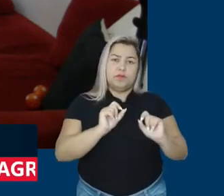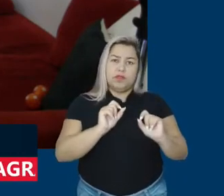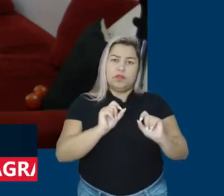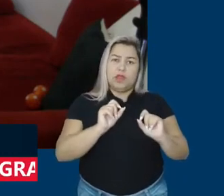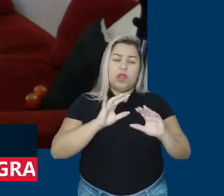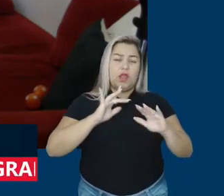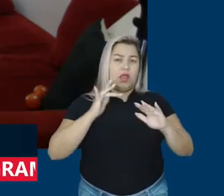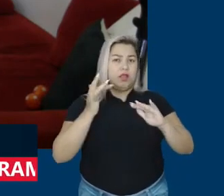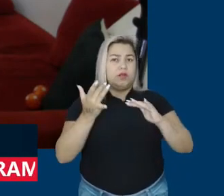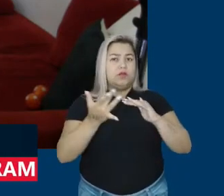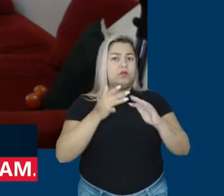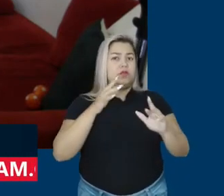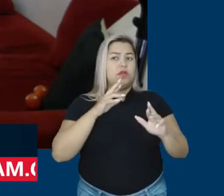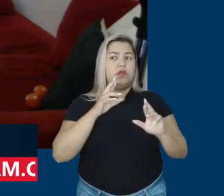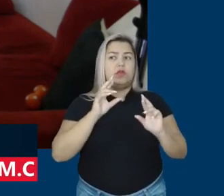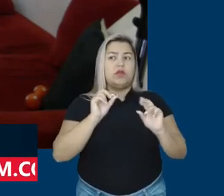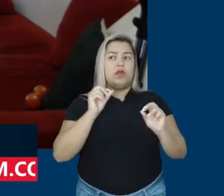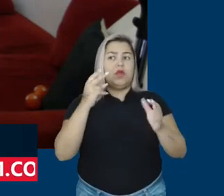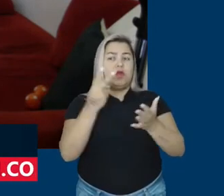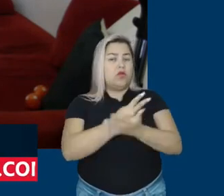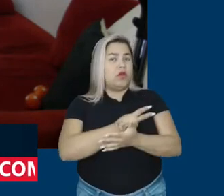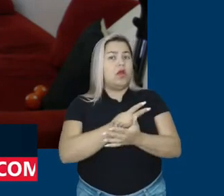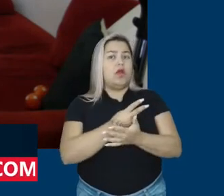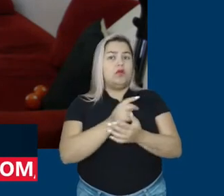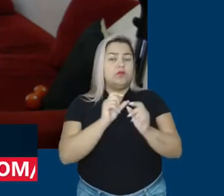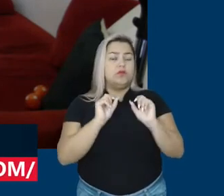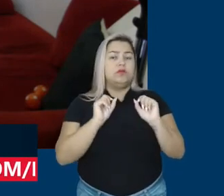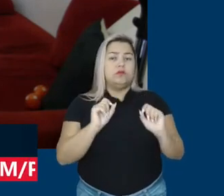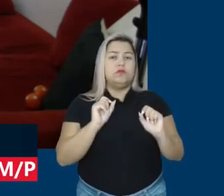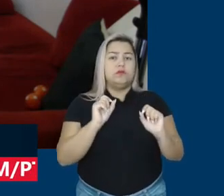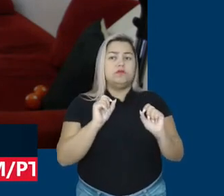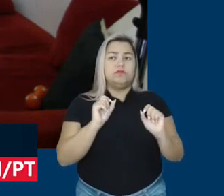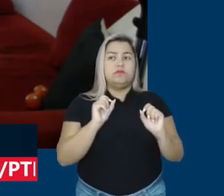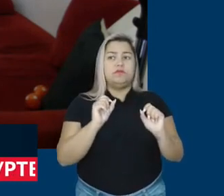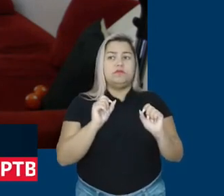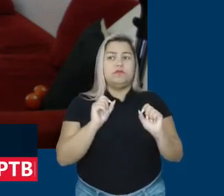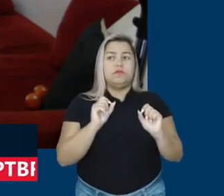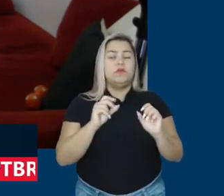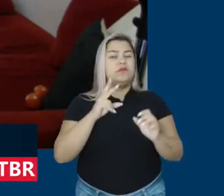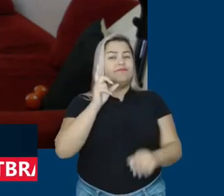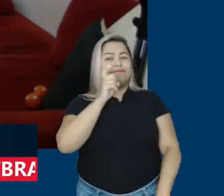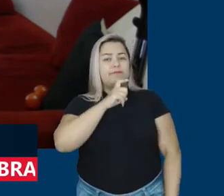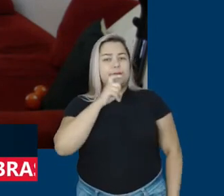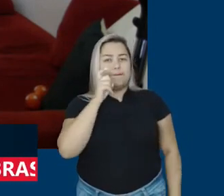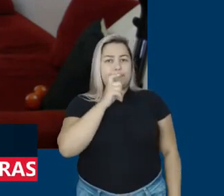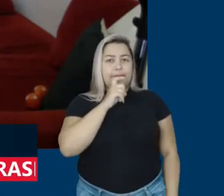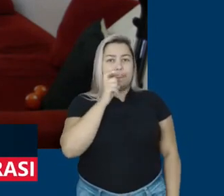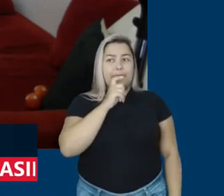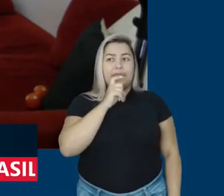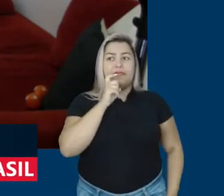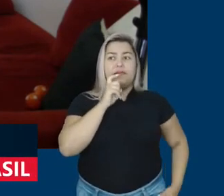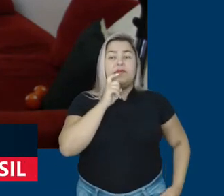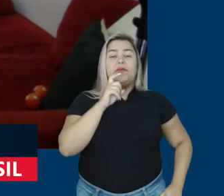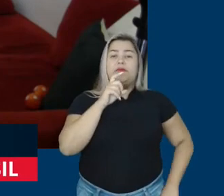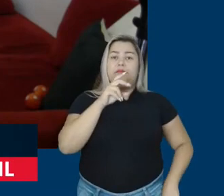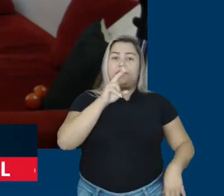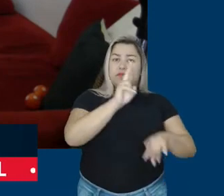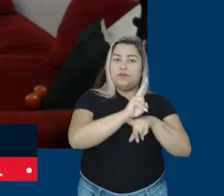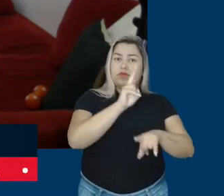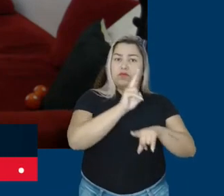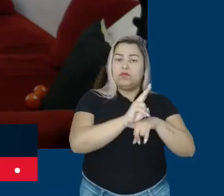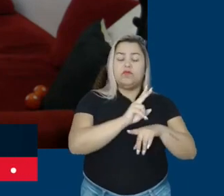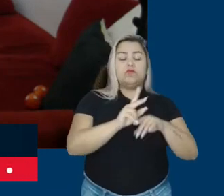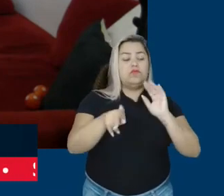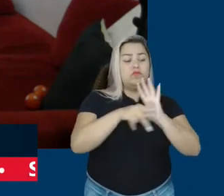o que as big techs acabam embarcando aí também nessa mentira para defender os próprios